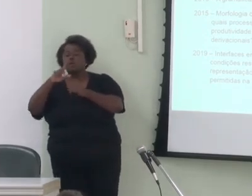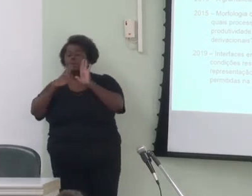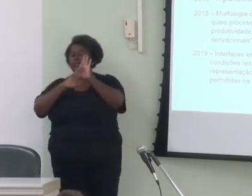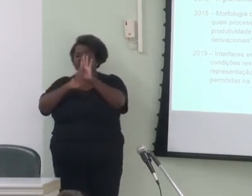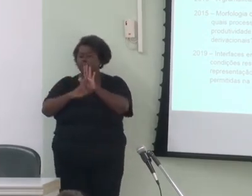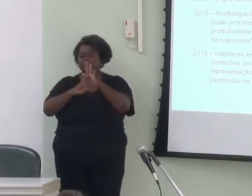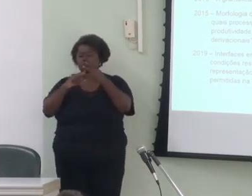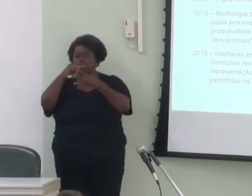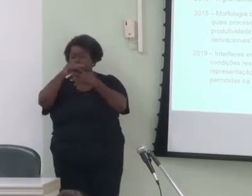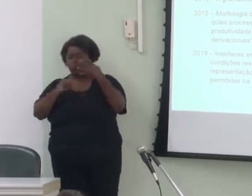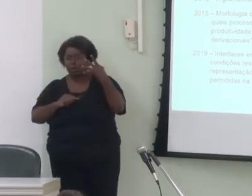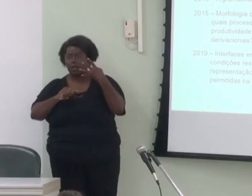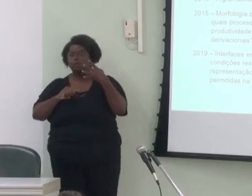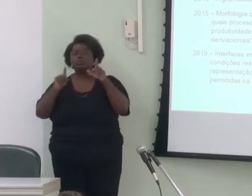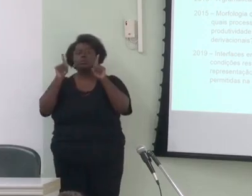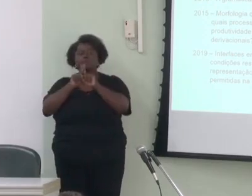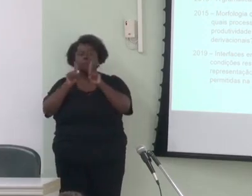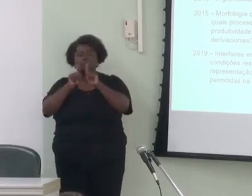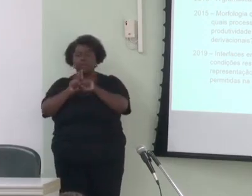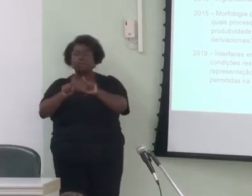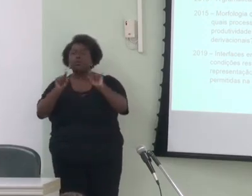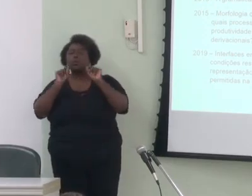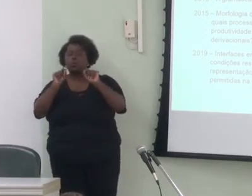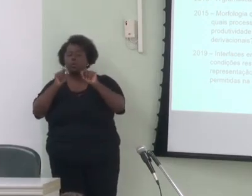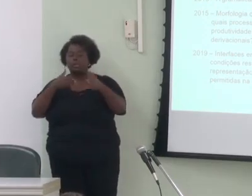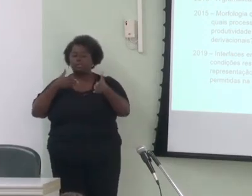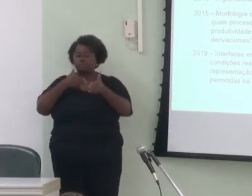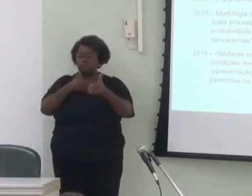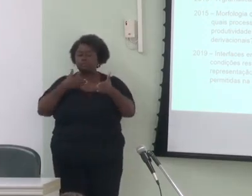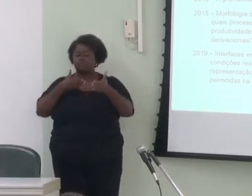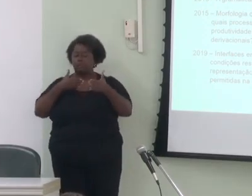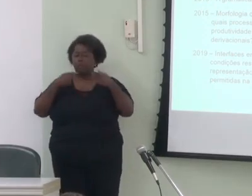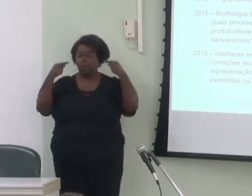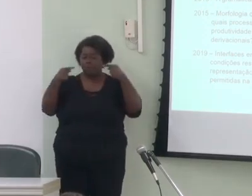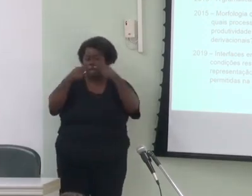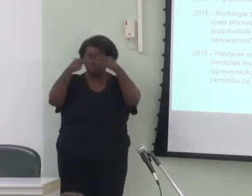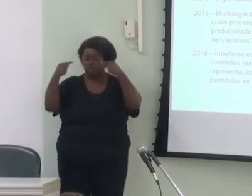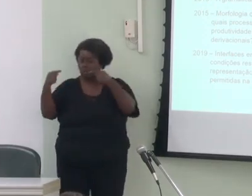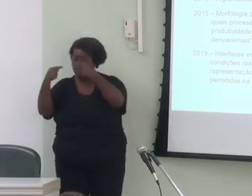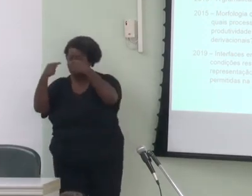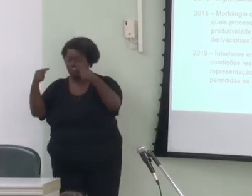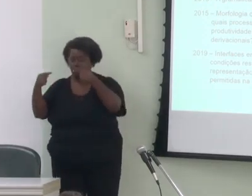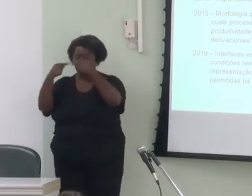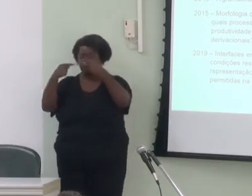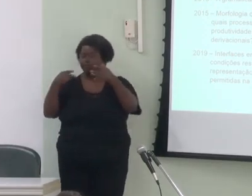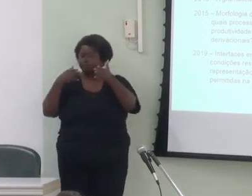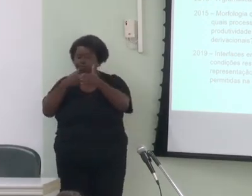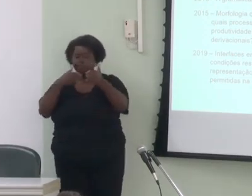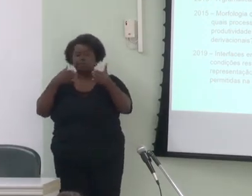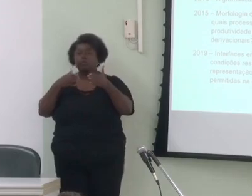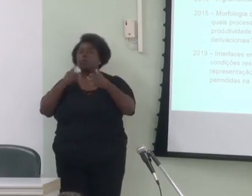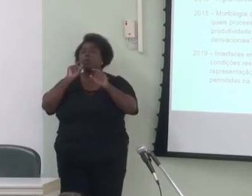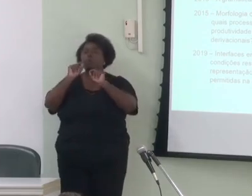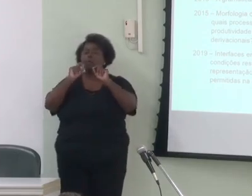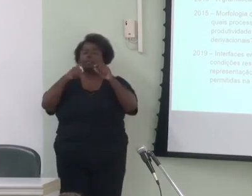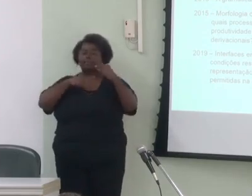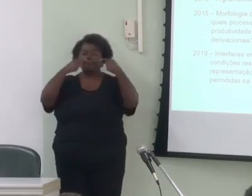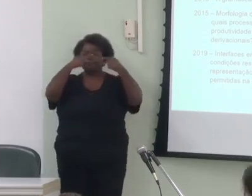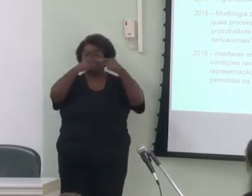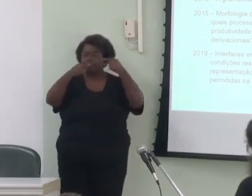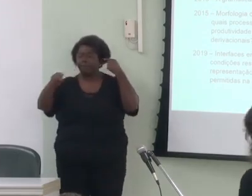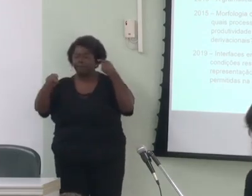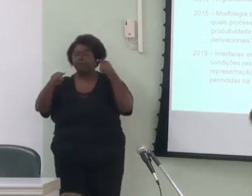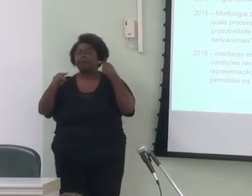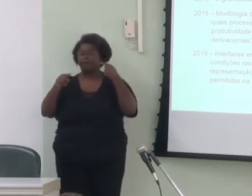quais condições restringem as possíveis combinações, quais incompatibilidades de representação são permitidas,